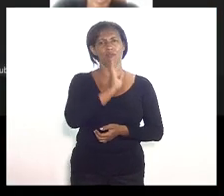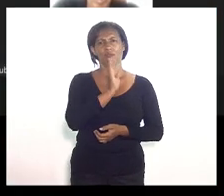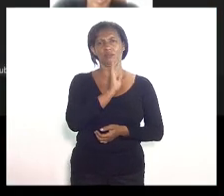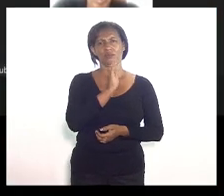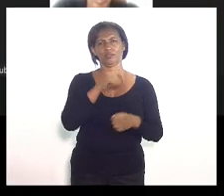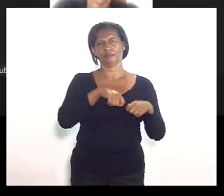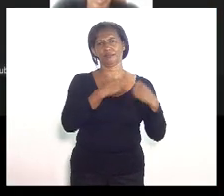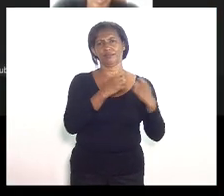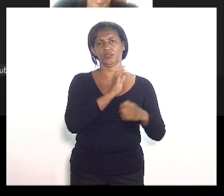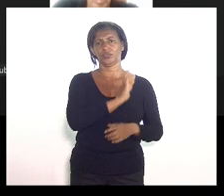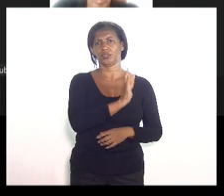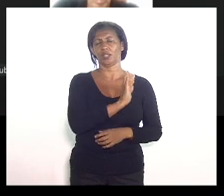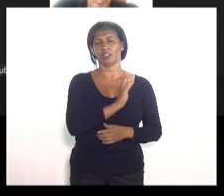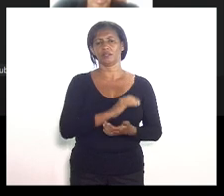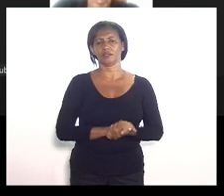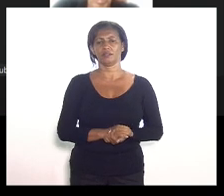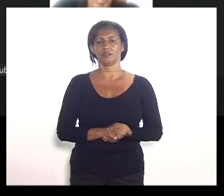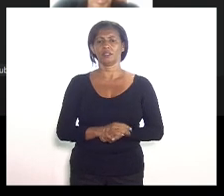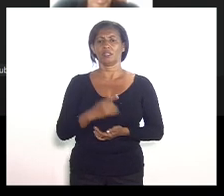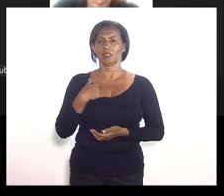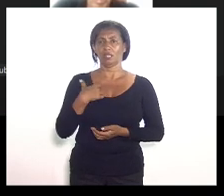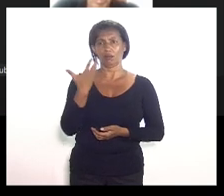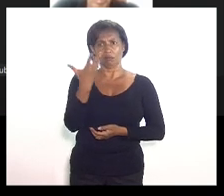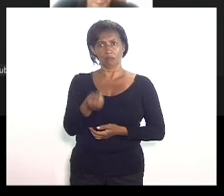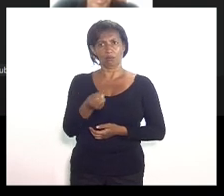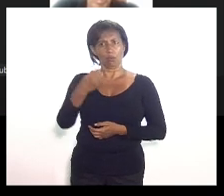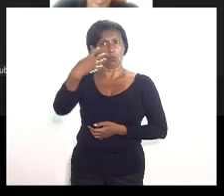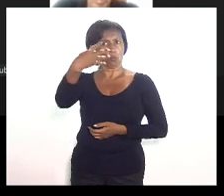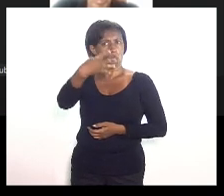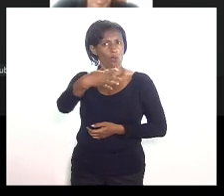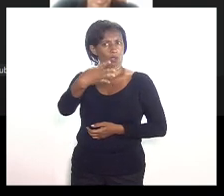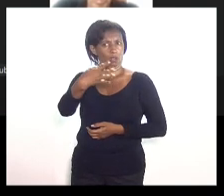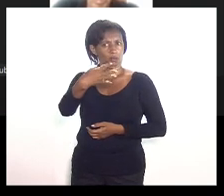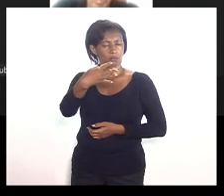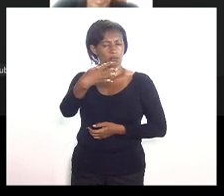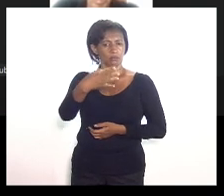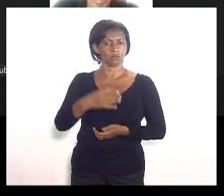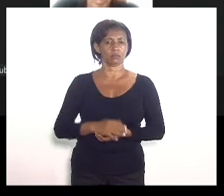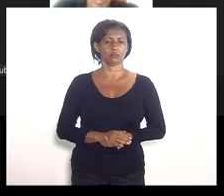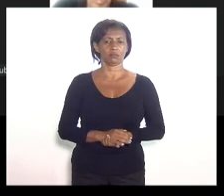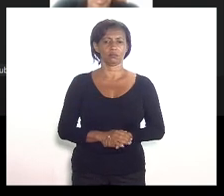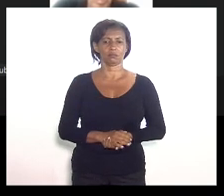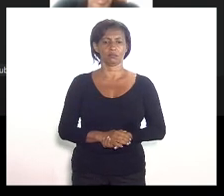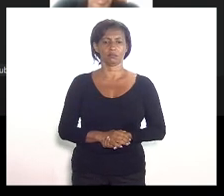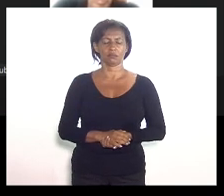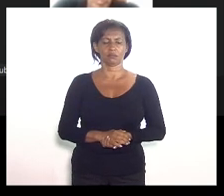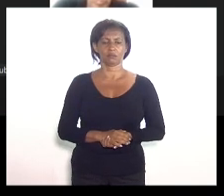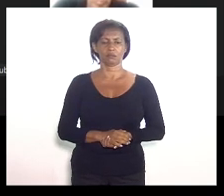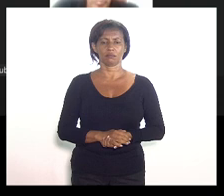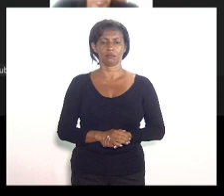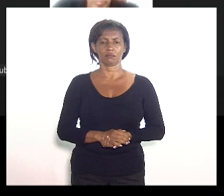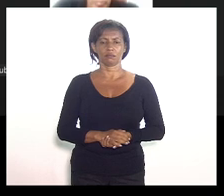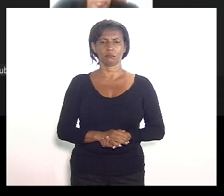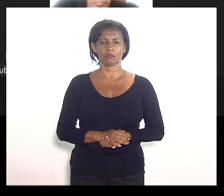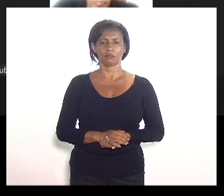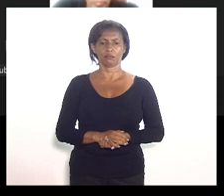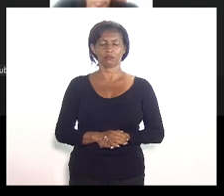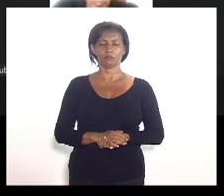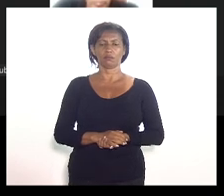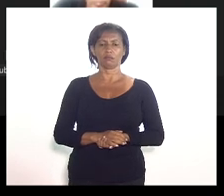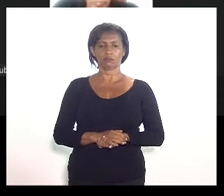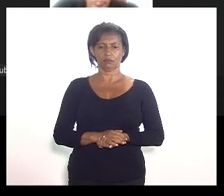4 que Vossa Excelência tinha feito... Eu acolho a 4 com subemenda. Para incluir... incluir...